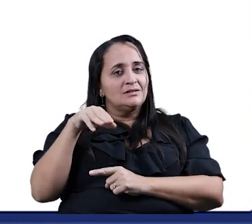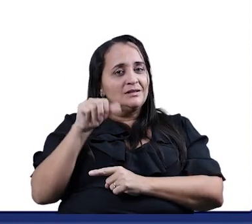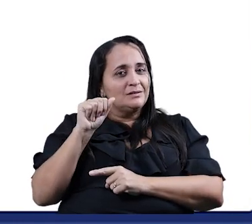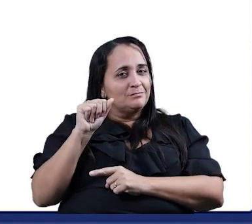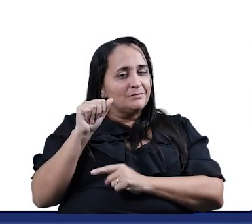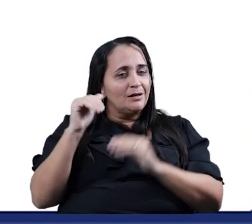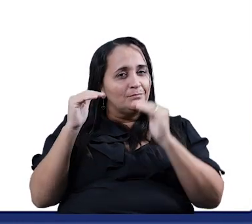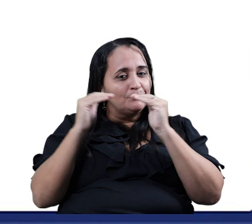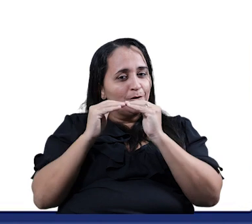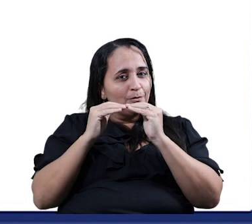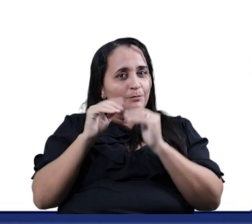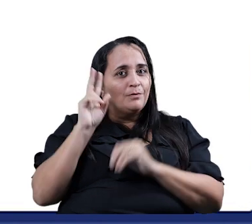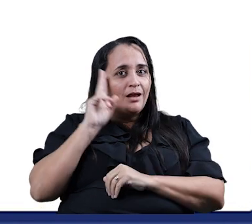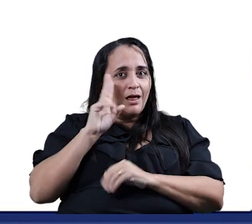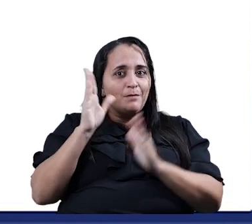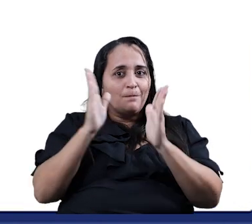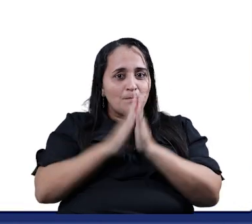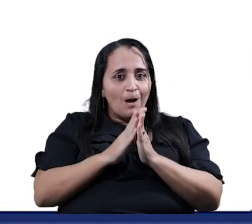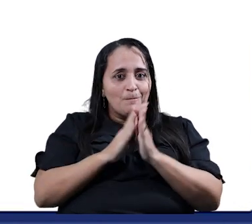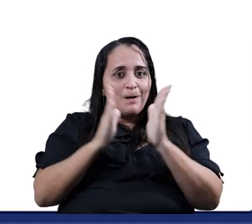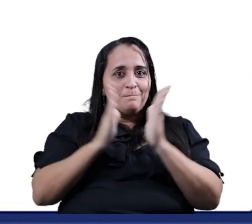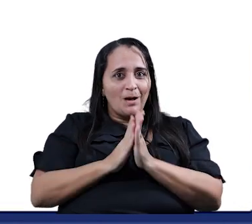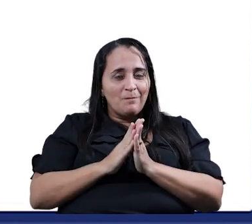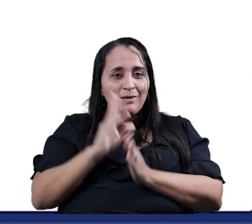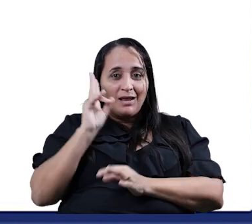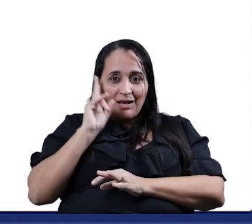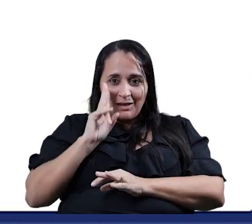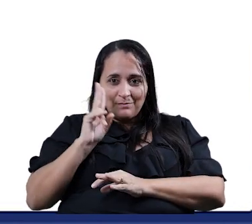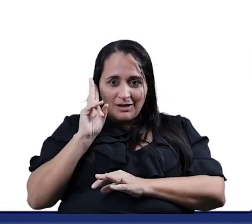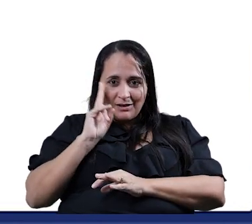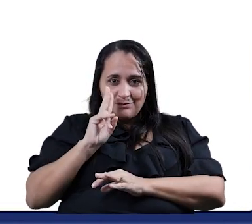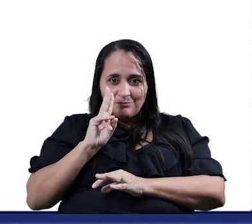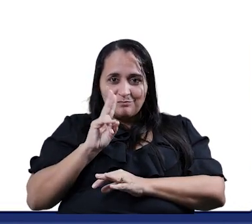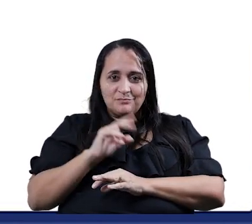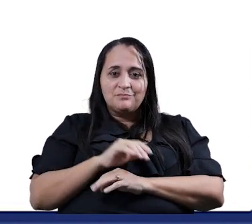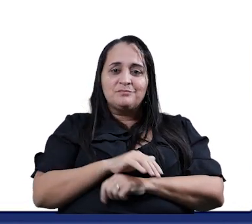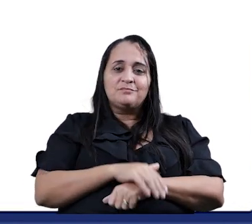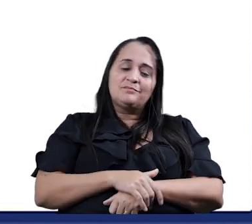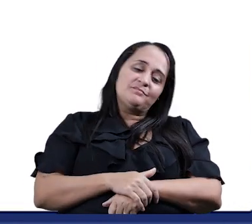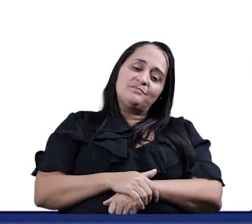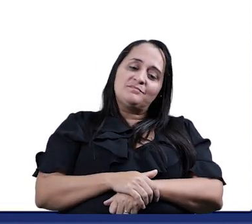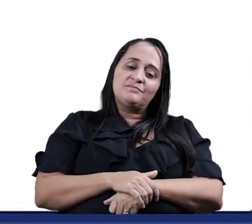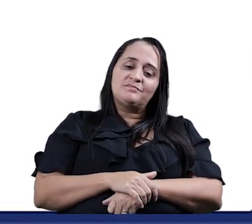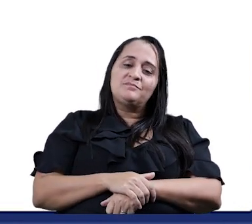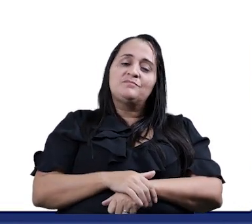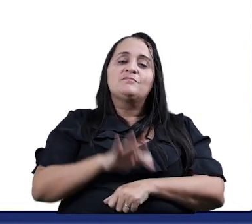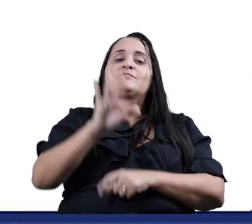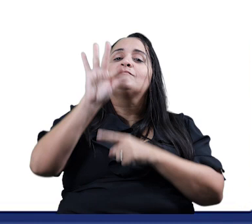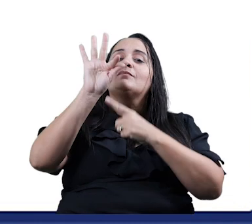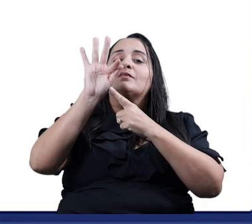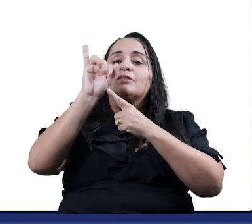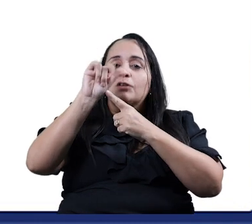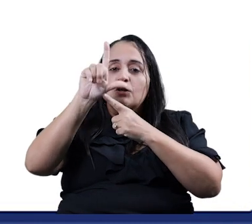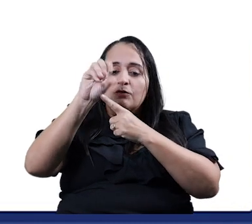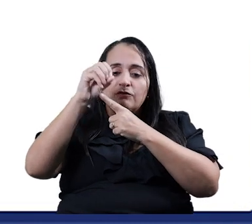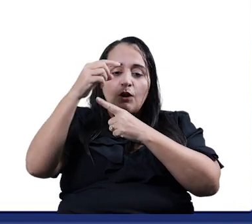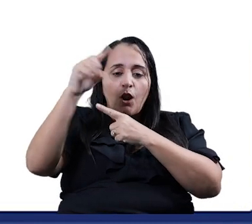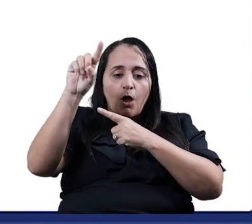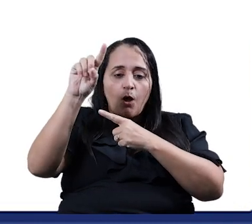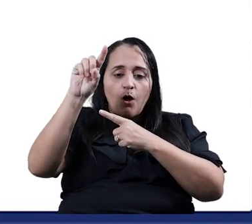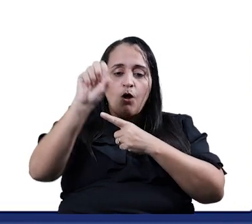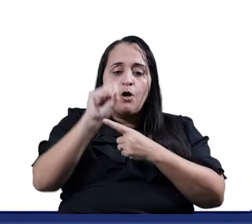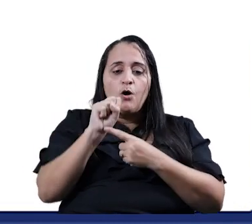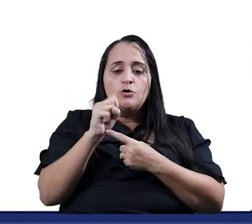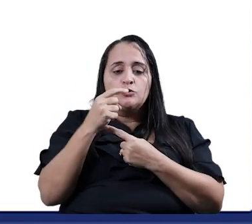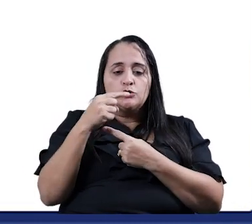Lembra que a prova já bateu palma para cada palavra que rima? Agora aqui, vamos aqui Filó Só